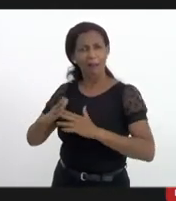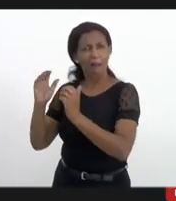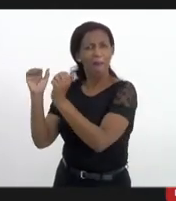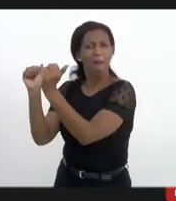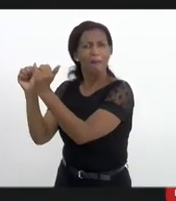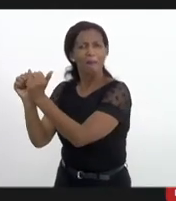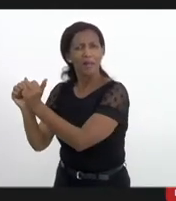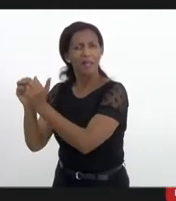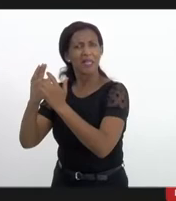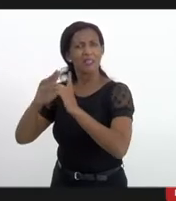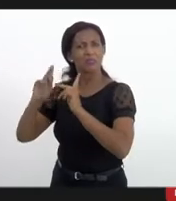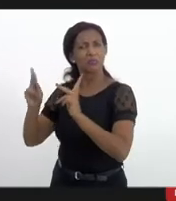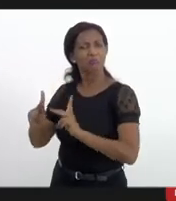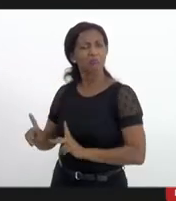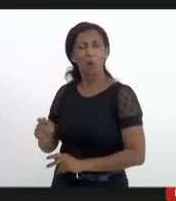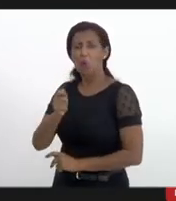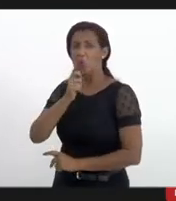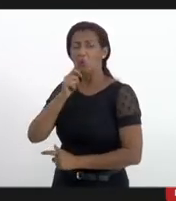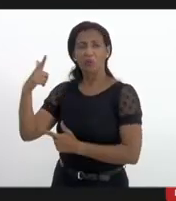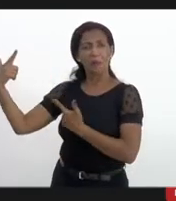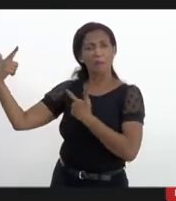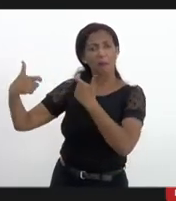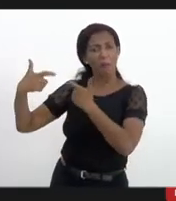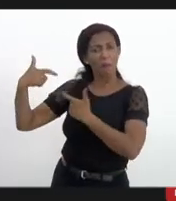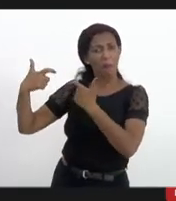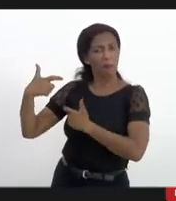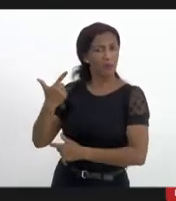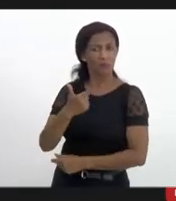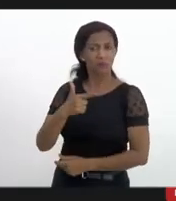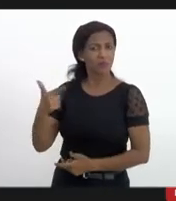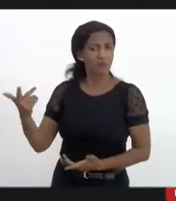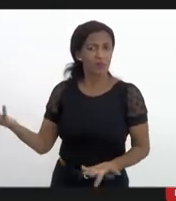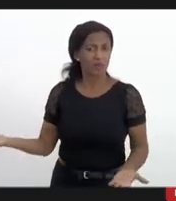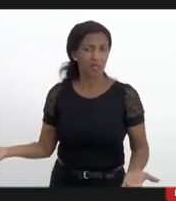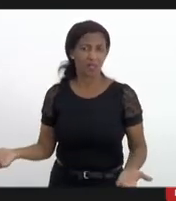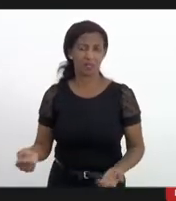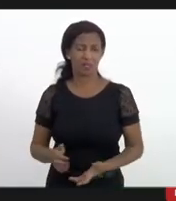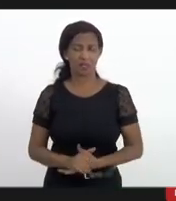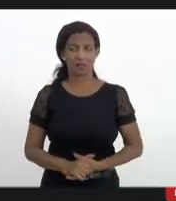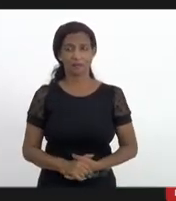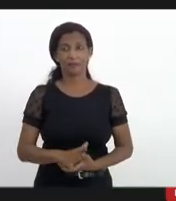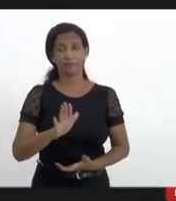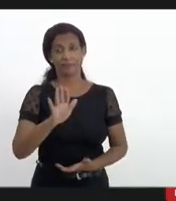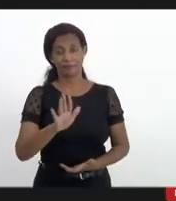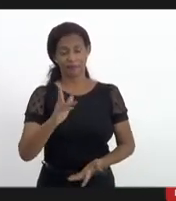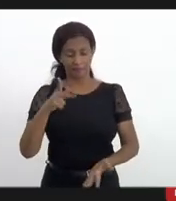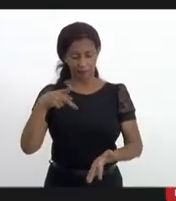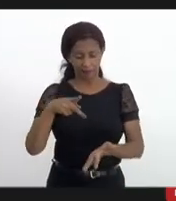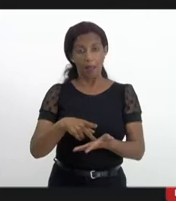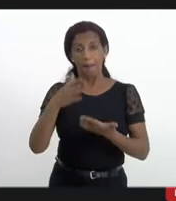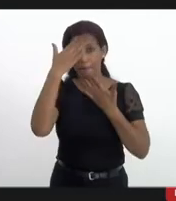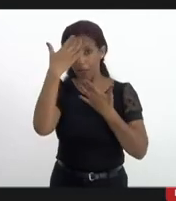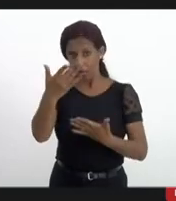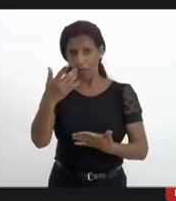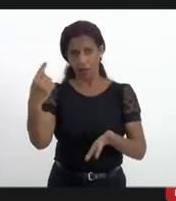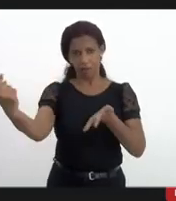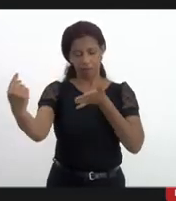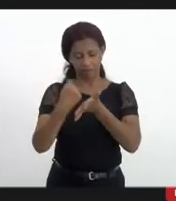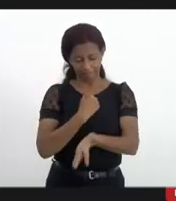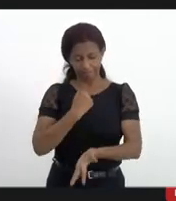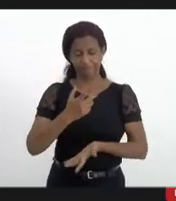prender tranquilamente e não tem revide não é isso deputado assim na verdade primeiramente obrigado pela pergunta